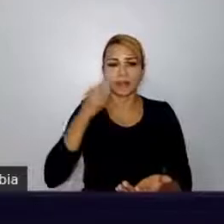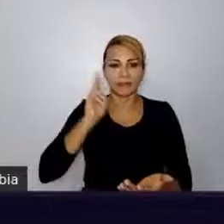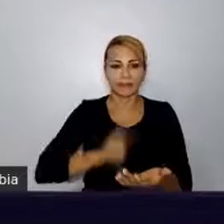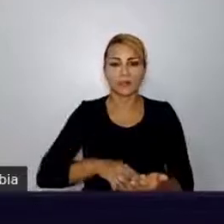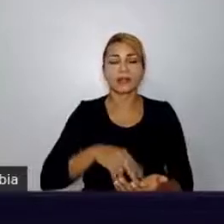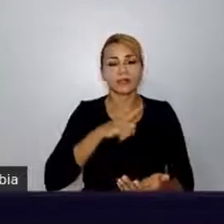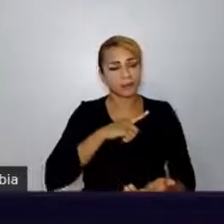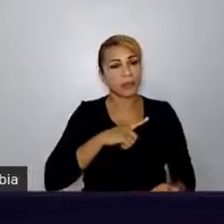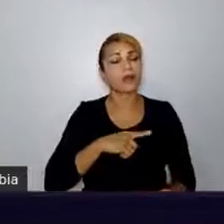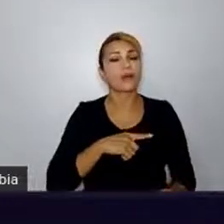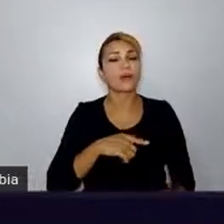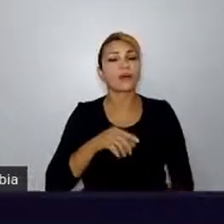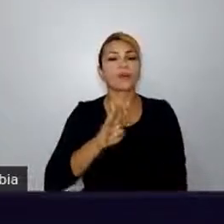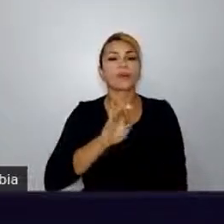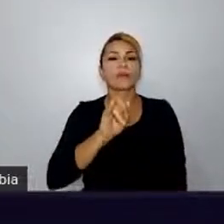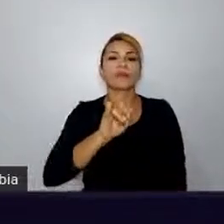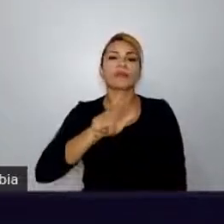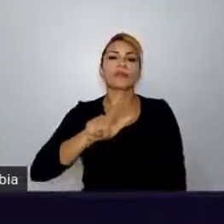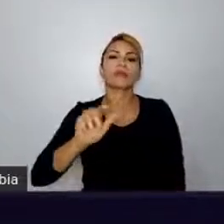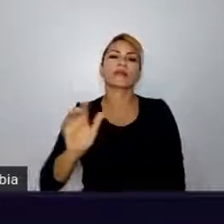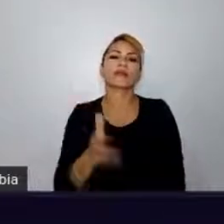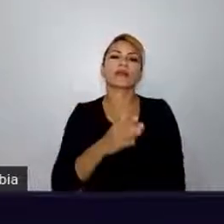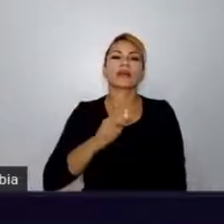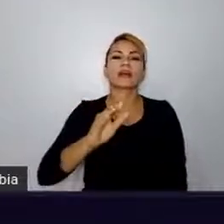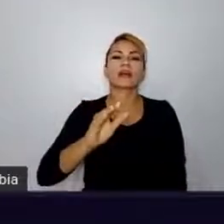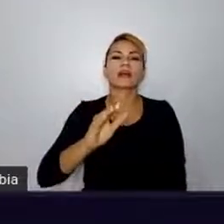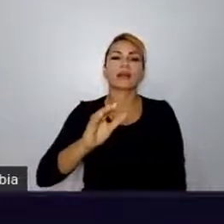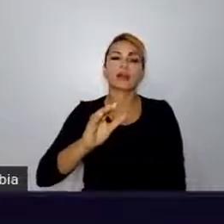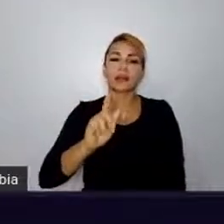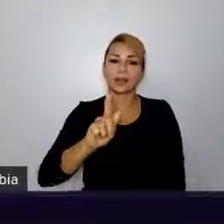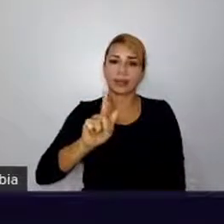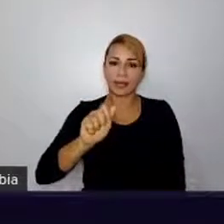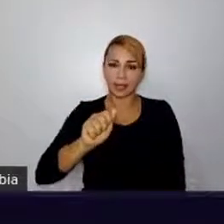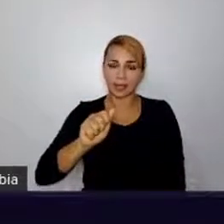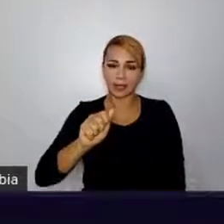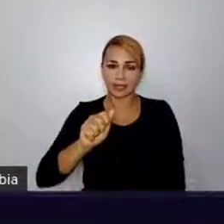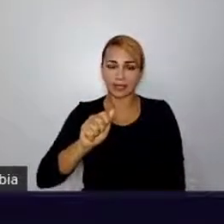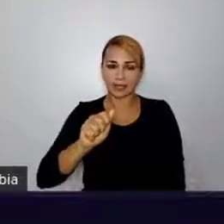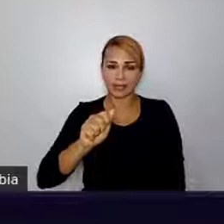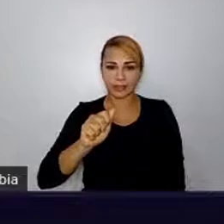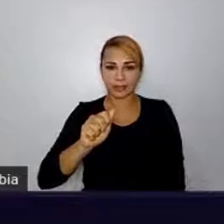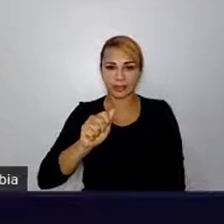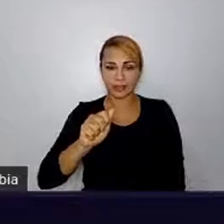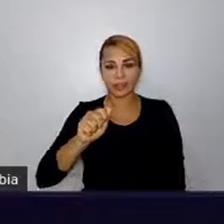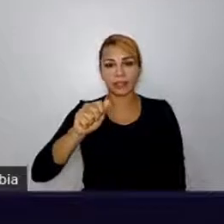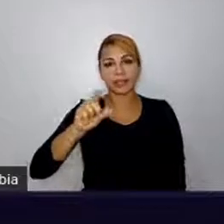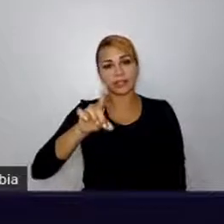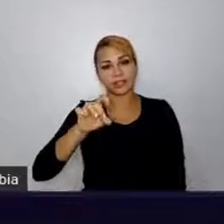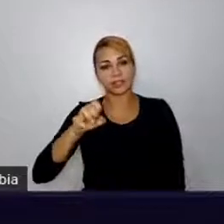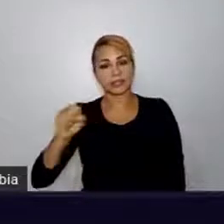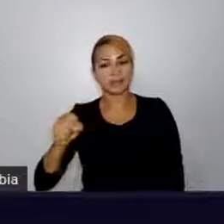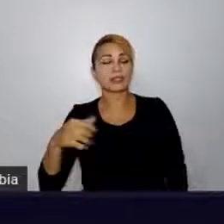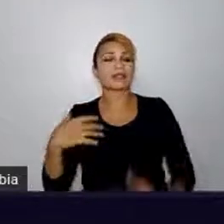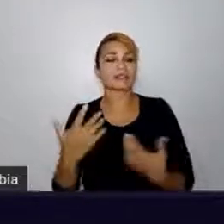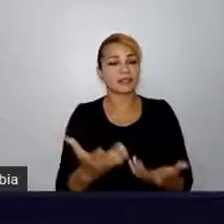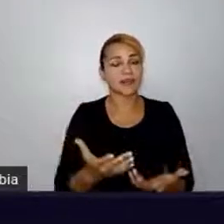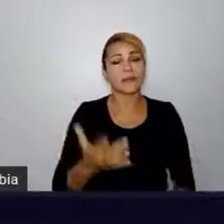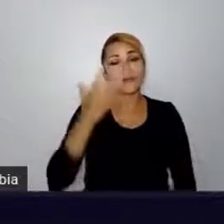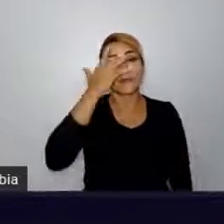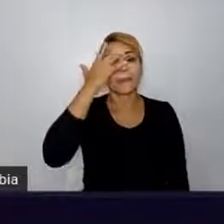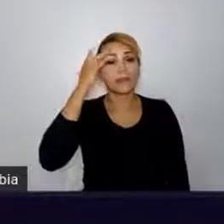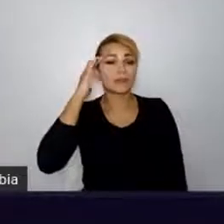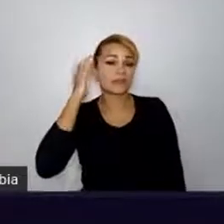questiona a qualidade do software escrito por pessoas hobbistas, pessoas que usam o seu tempo livre para escrever código.